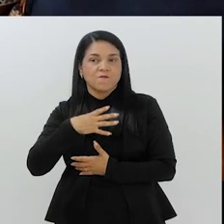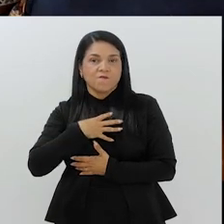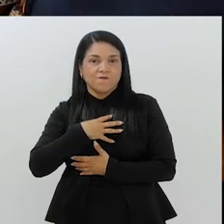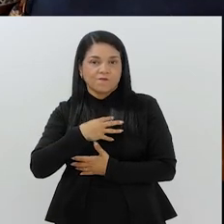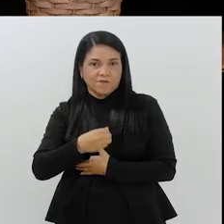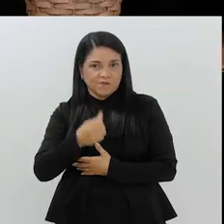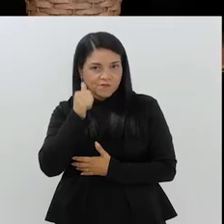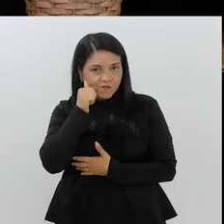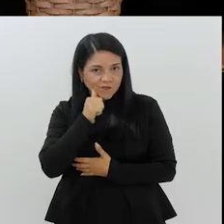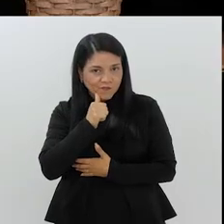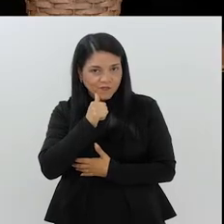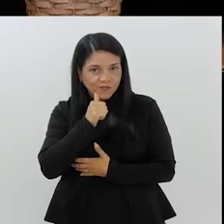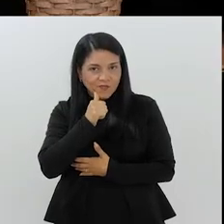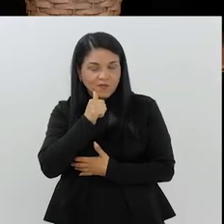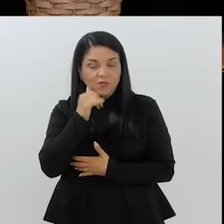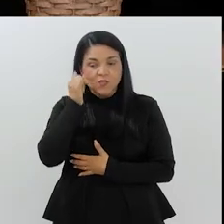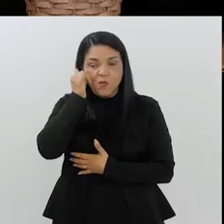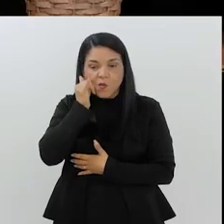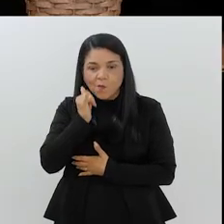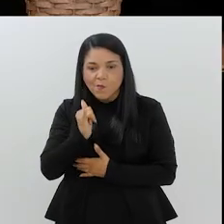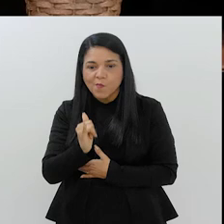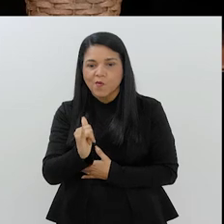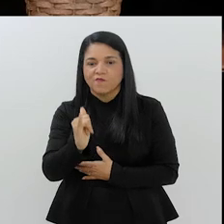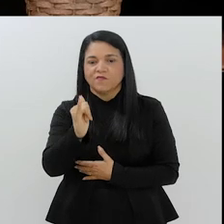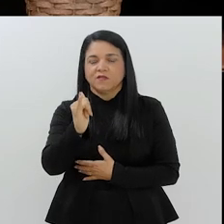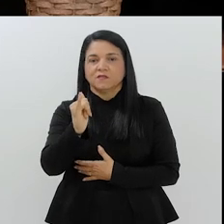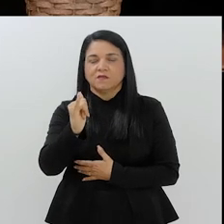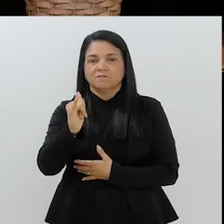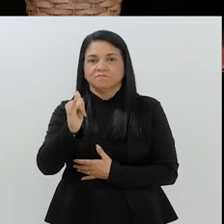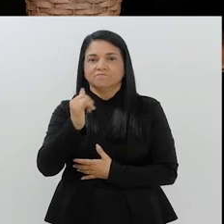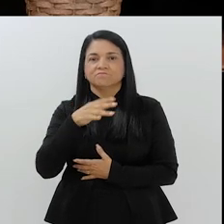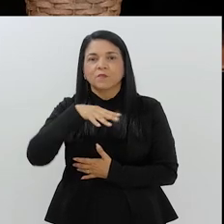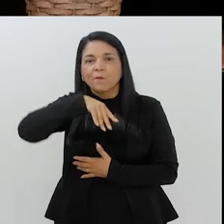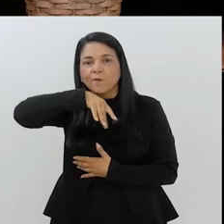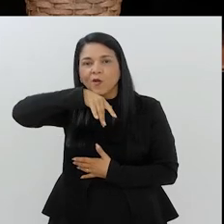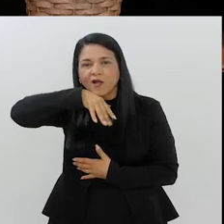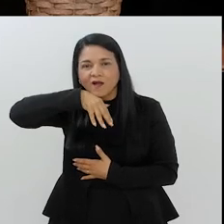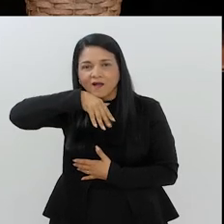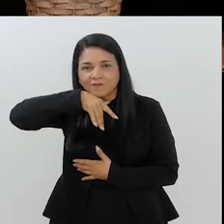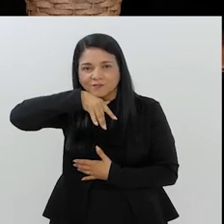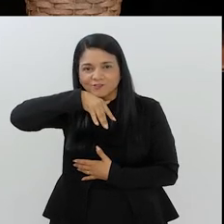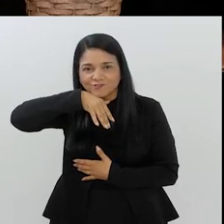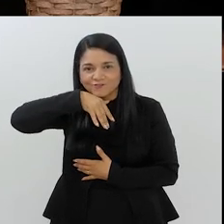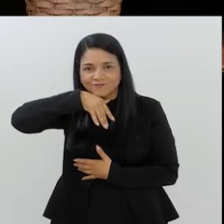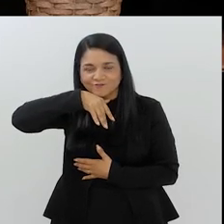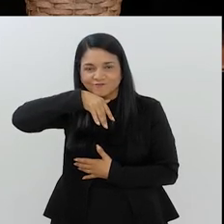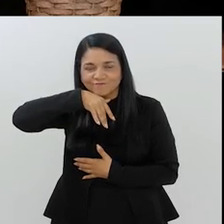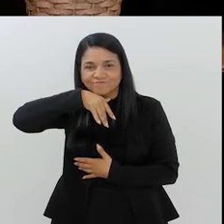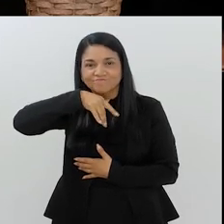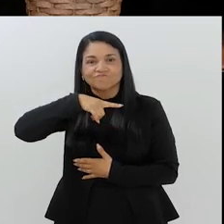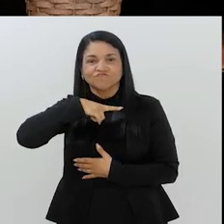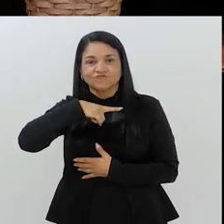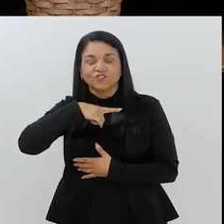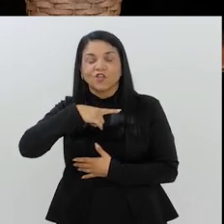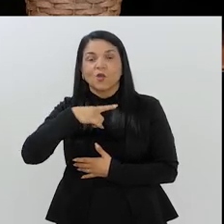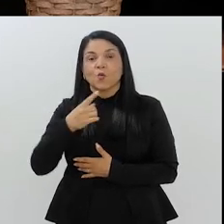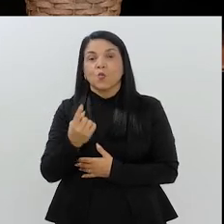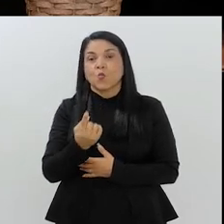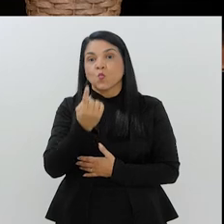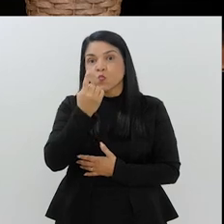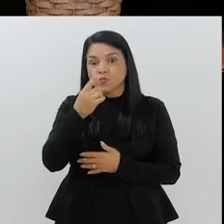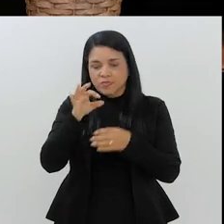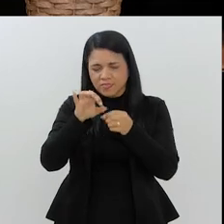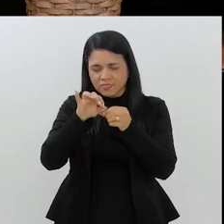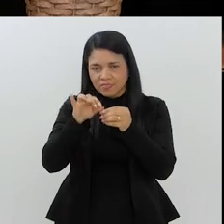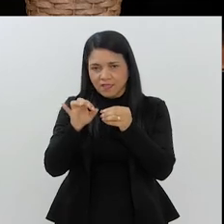do... Profeta Mohamed Salazar. Do profeta Mohamed. A gente tinha que rezar um terço por